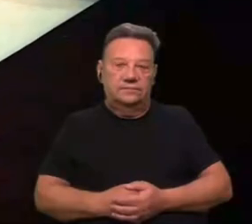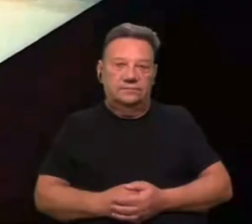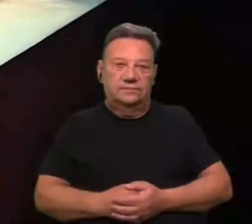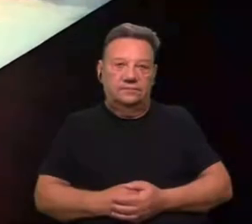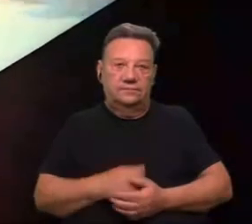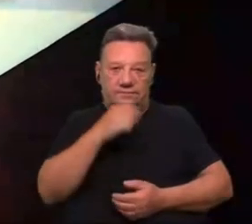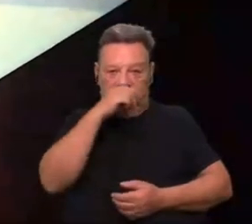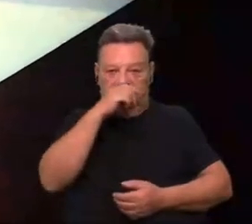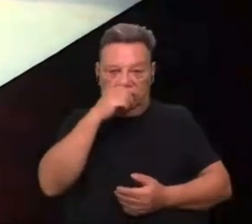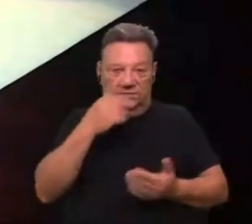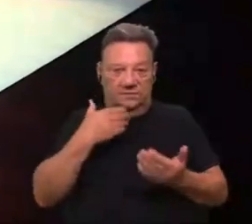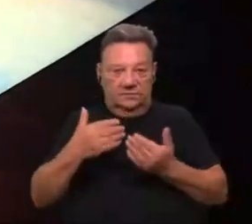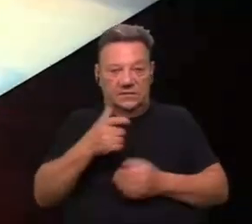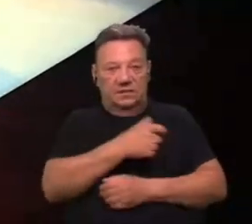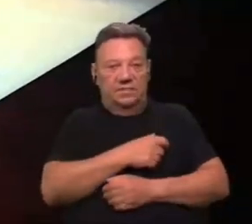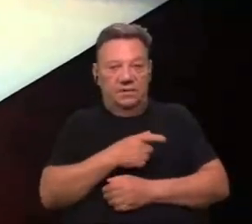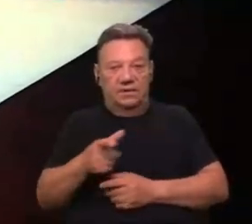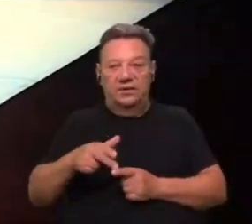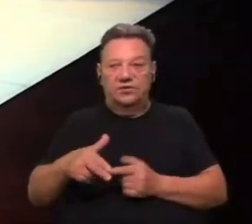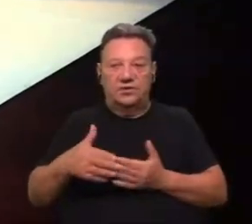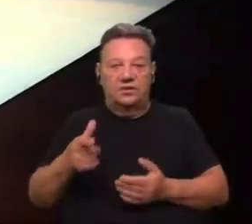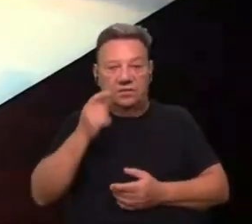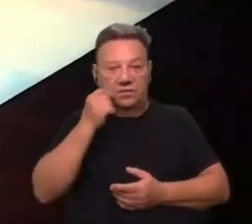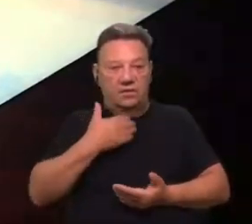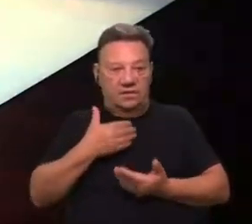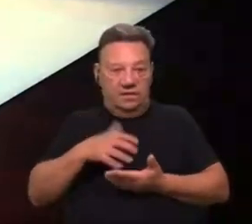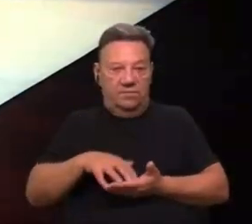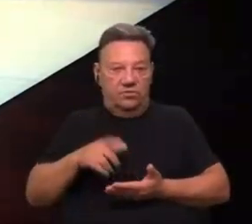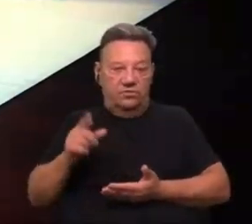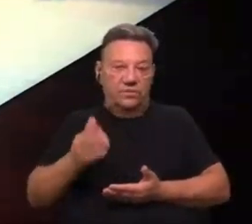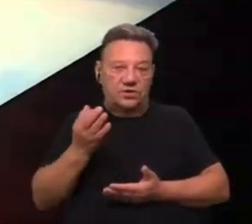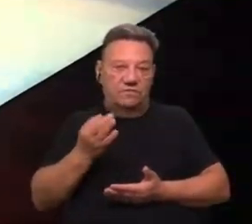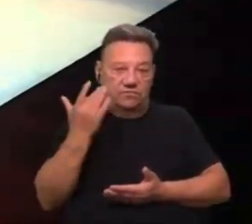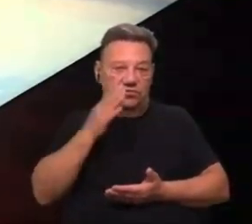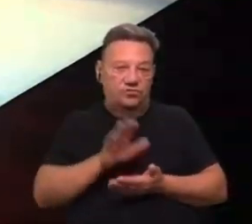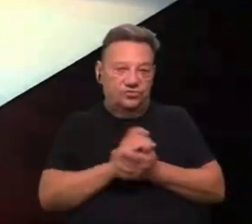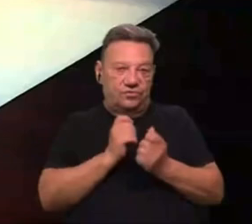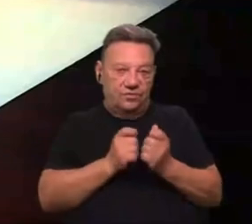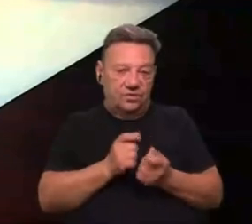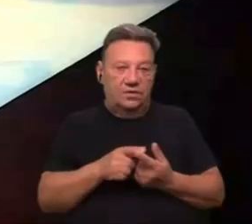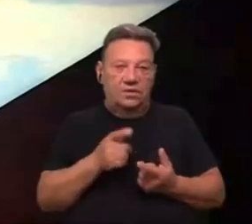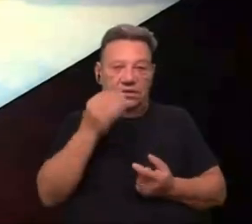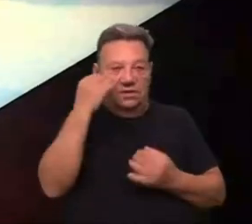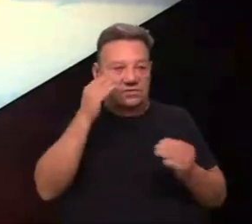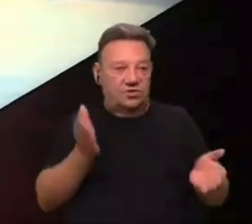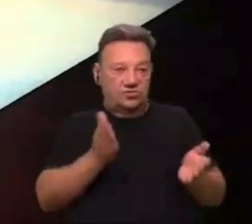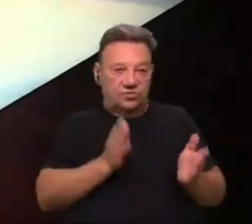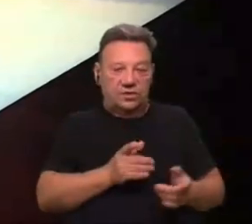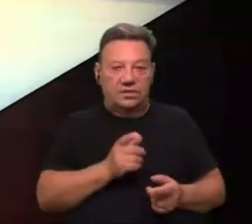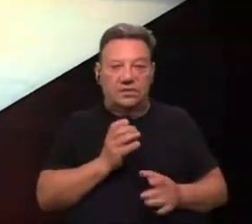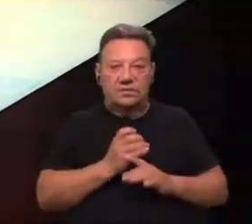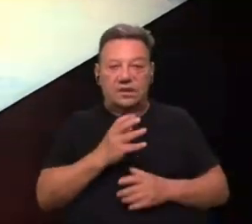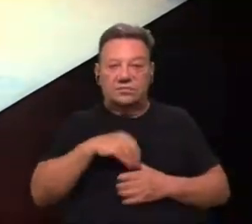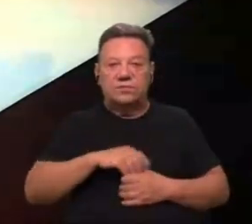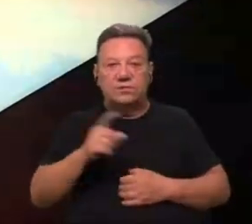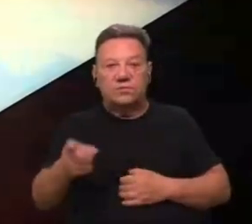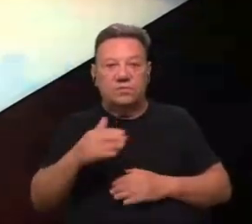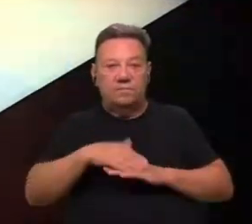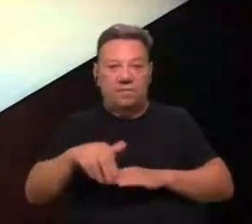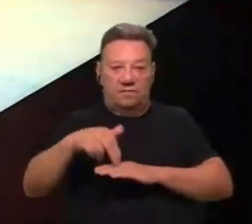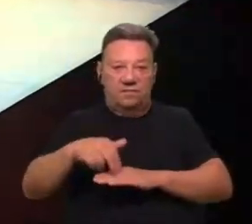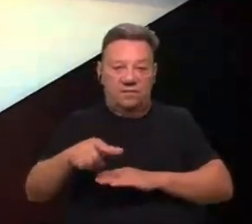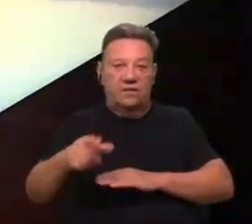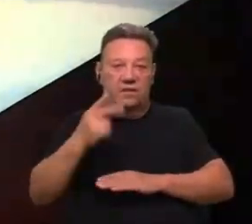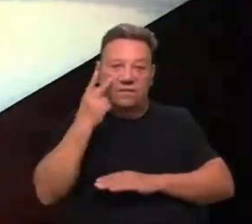Este espetáculo representa a estreia do dramaturgo, que também já foi jornalista como encenador, transportando assim para o palco